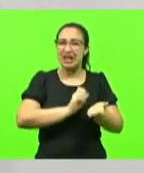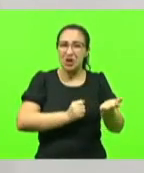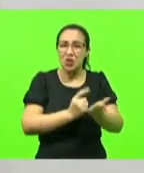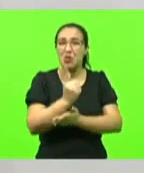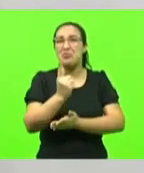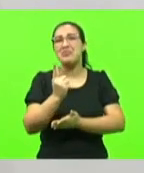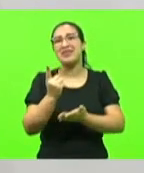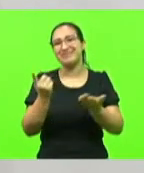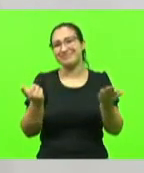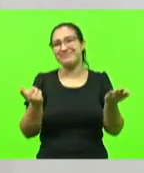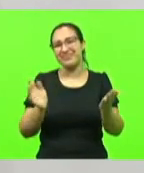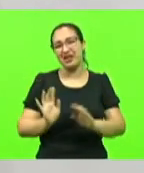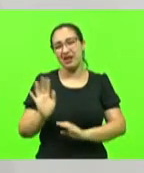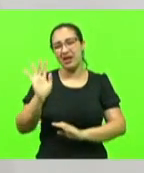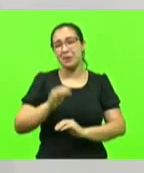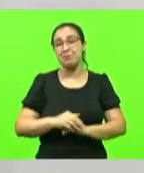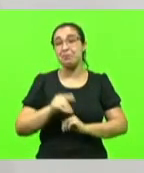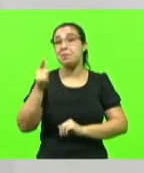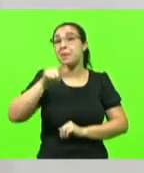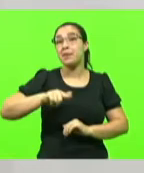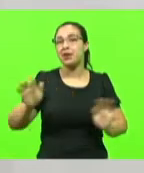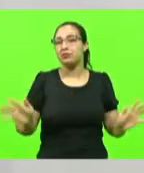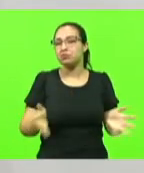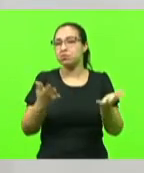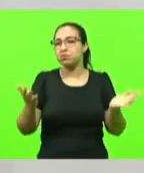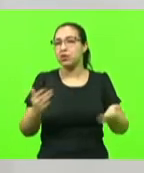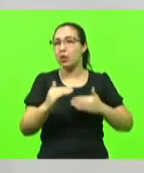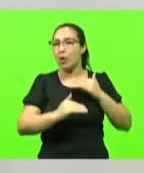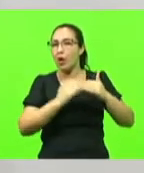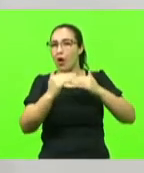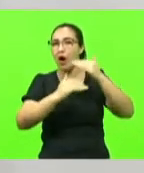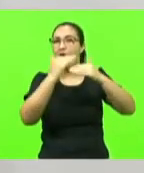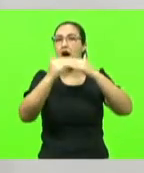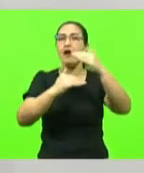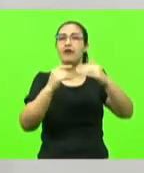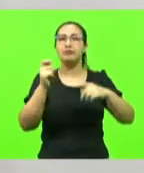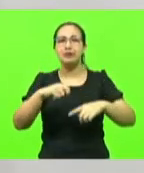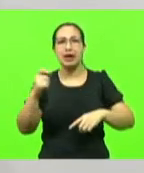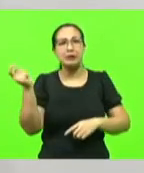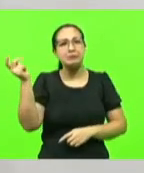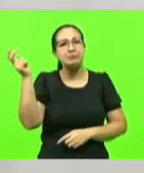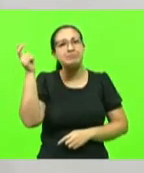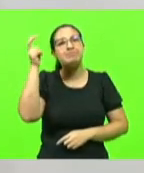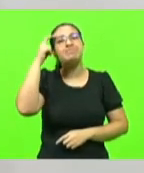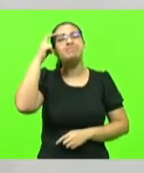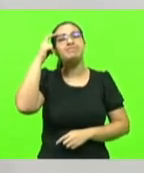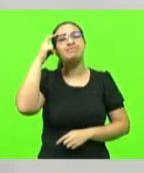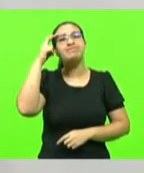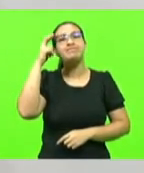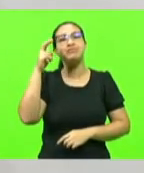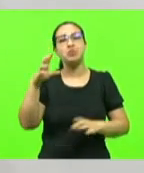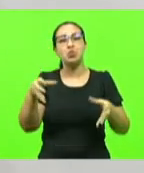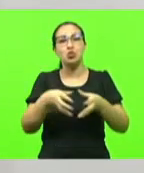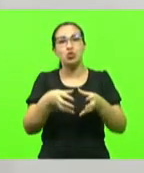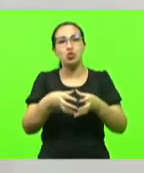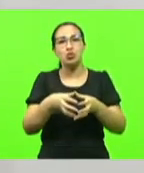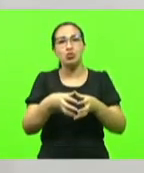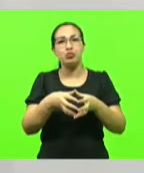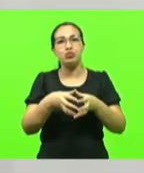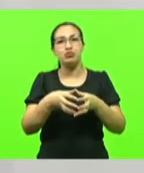Além de estimular, é claro, o desenvolvimento e a capacitação de setores comerciais e de serviços